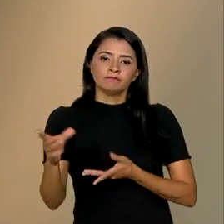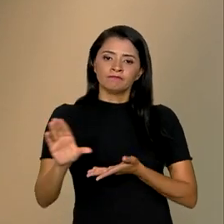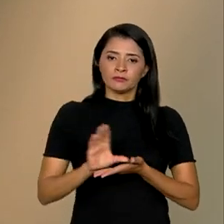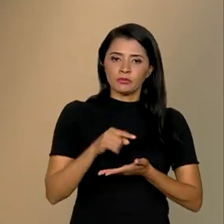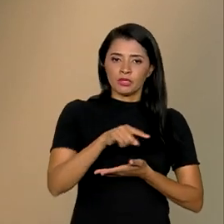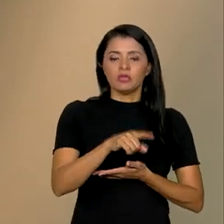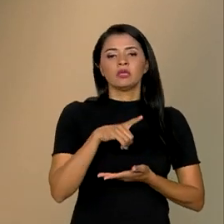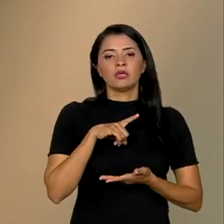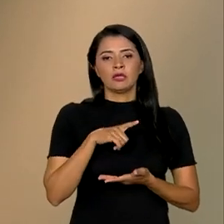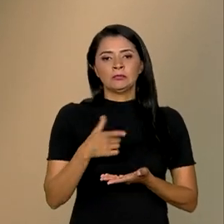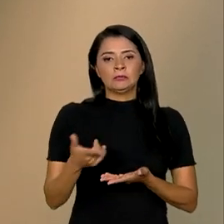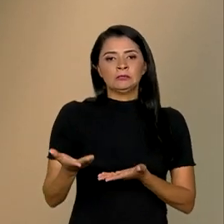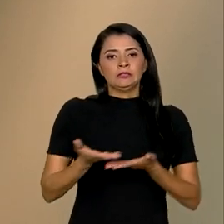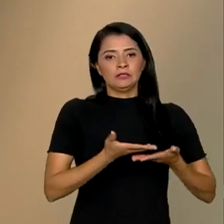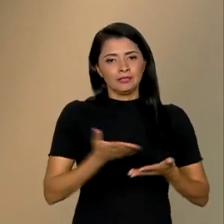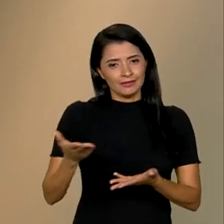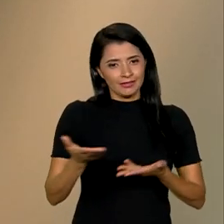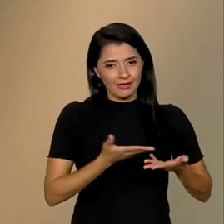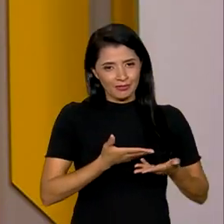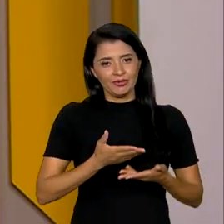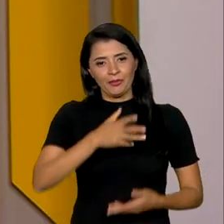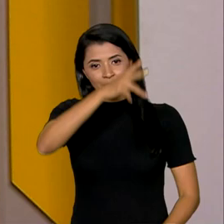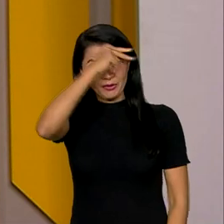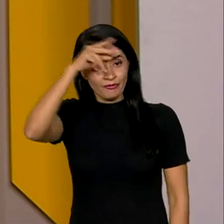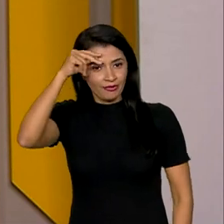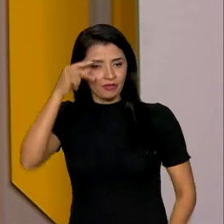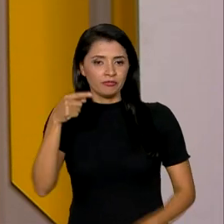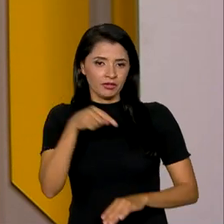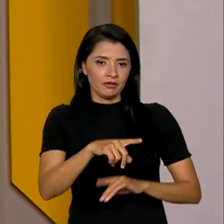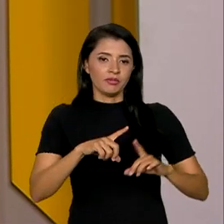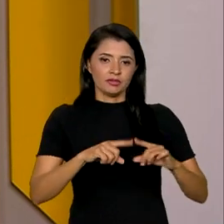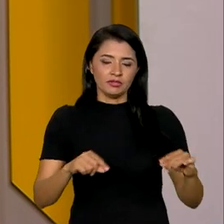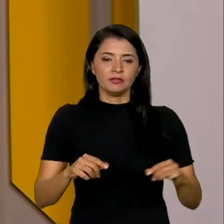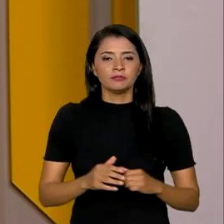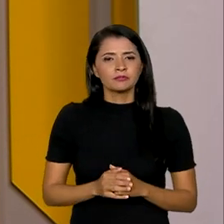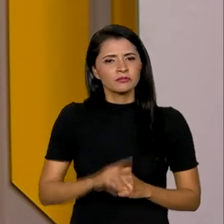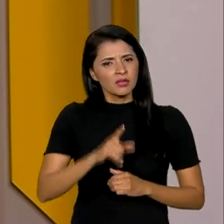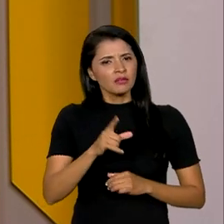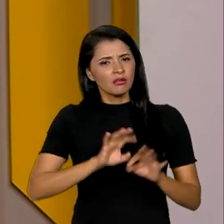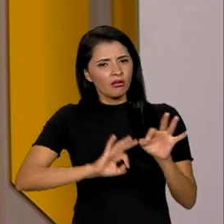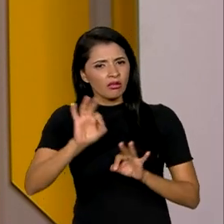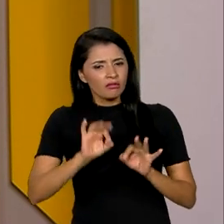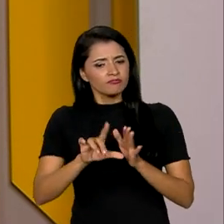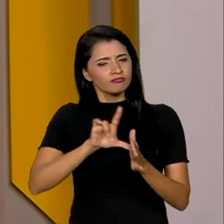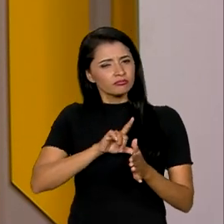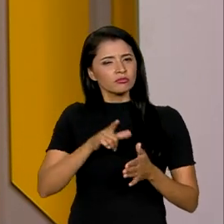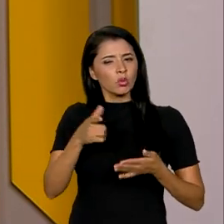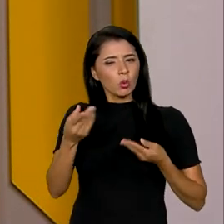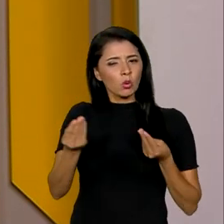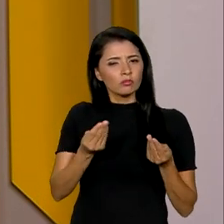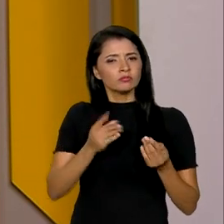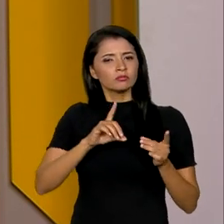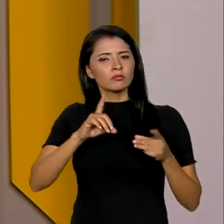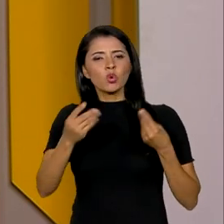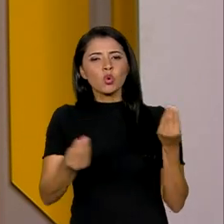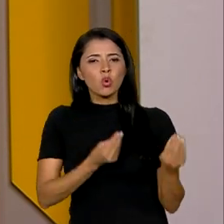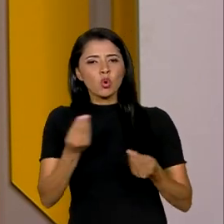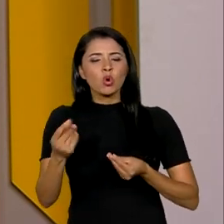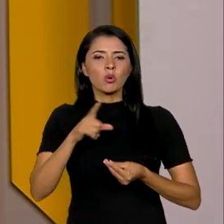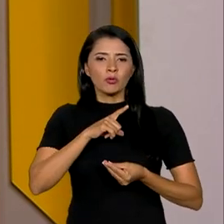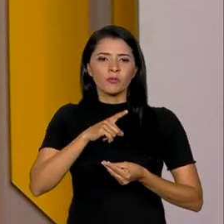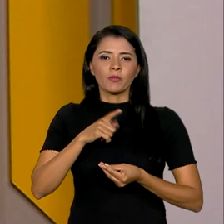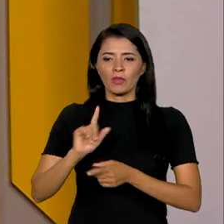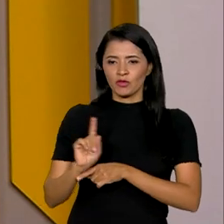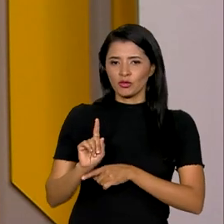em Brasília, prefeitos e prefeitas. Agora, existe uma dinâmica planejada para tudo isso aí, né? Então, os gestores